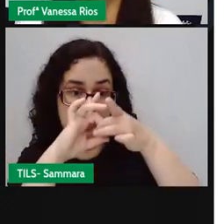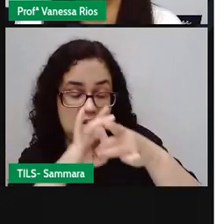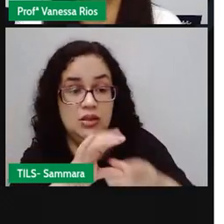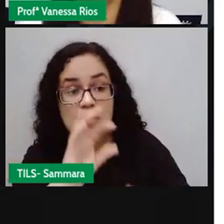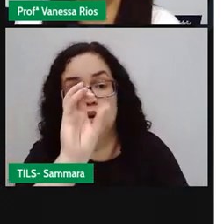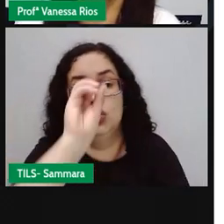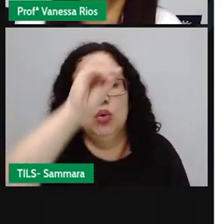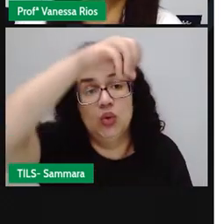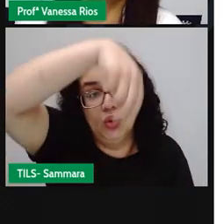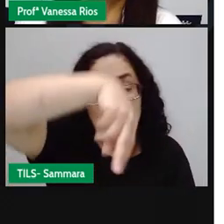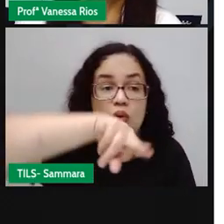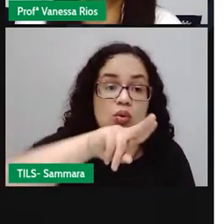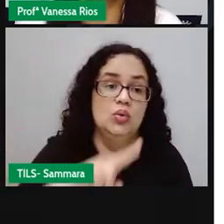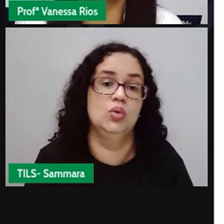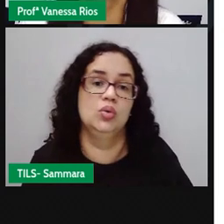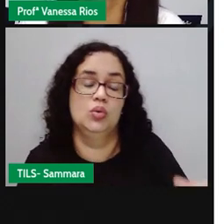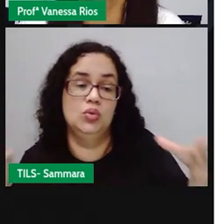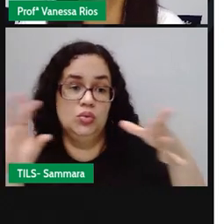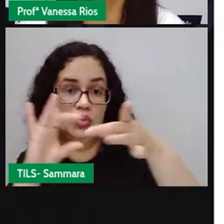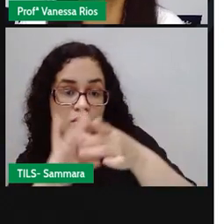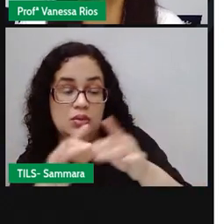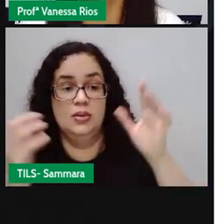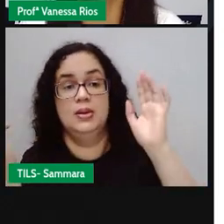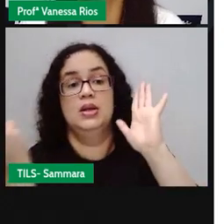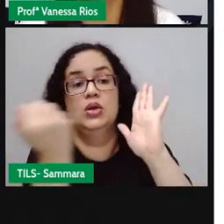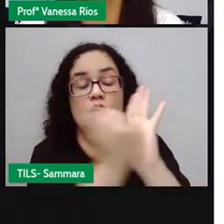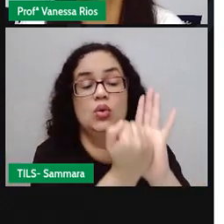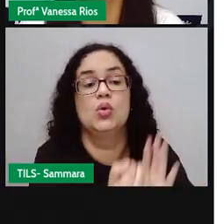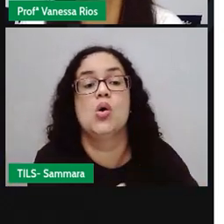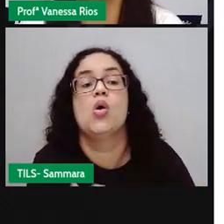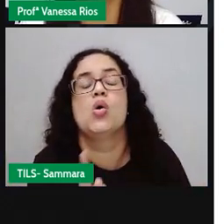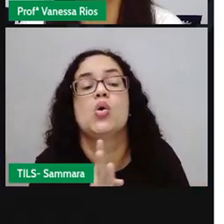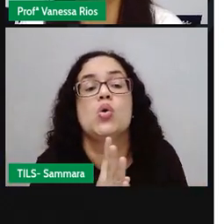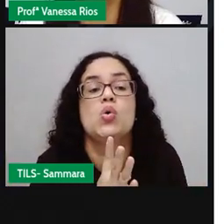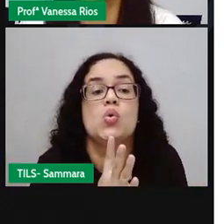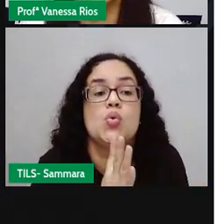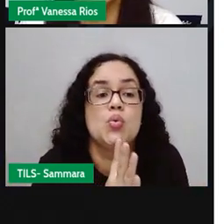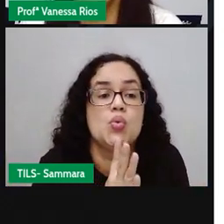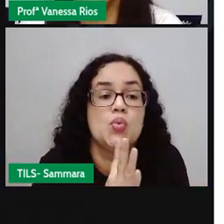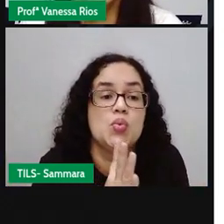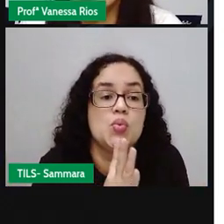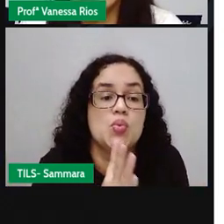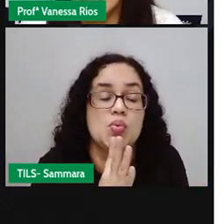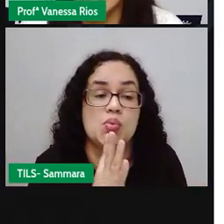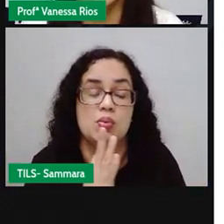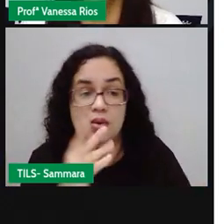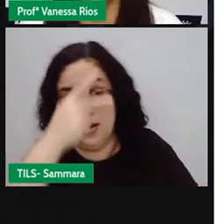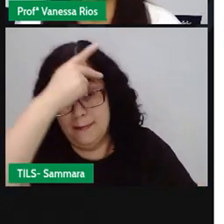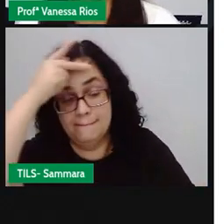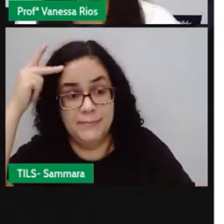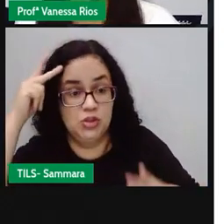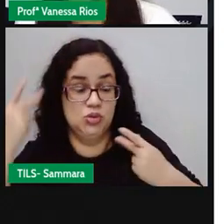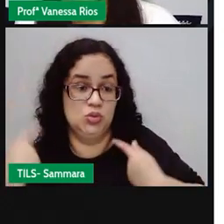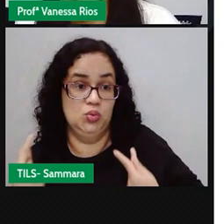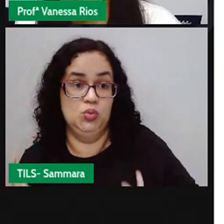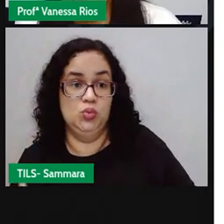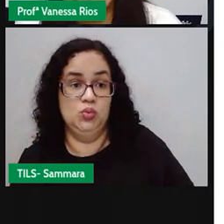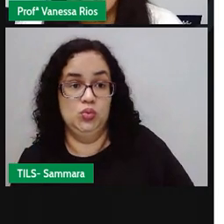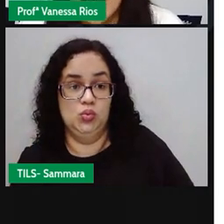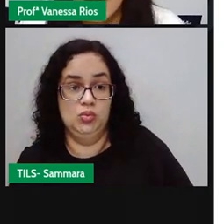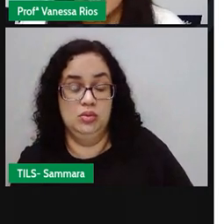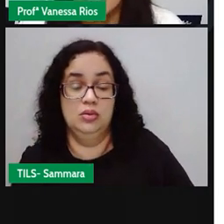cuida dos patrimônios, quando esses patrimônios são reconhecidos como pertencentes à humanidade. Então, ao nível